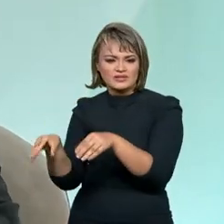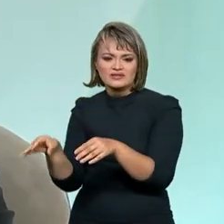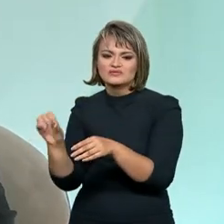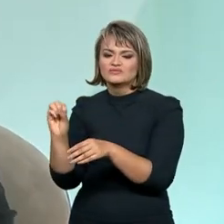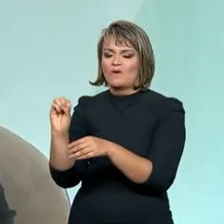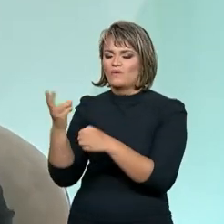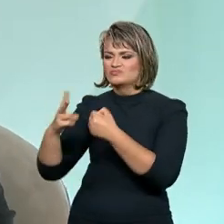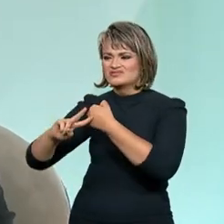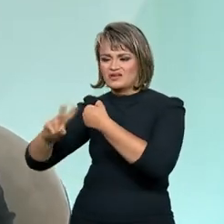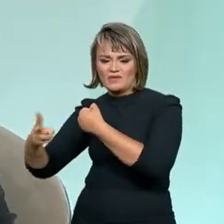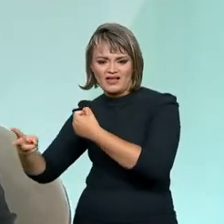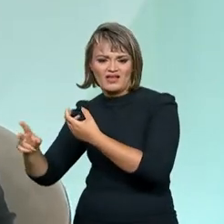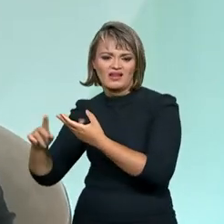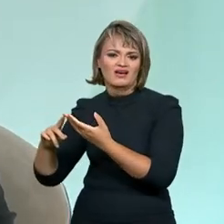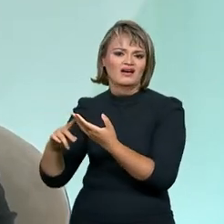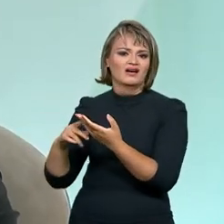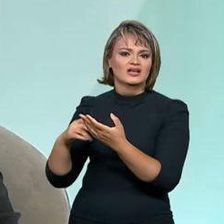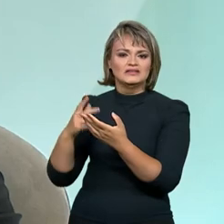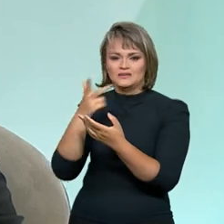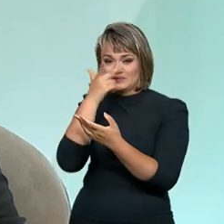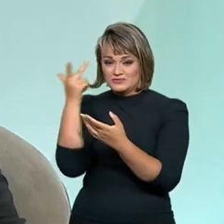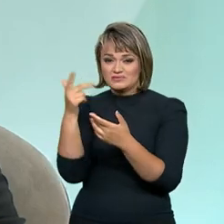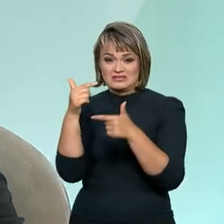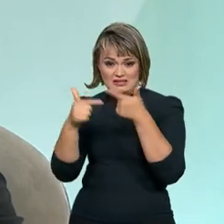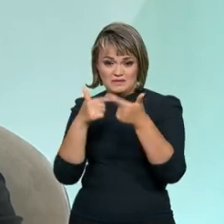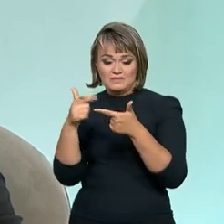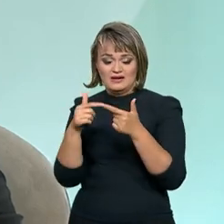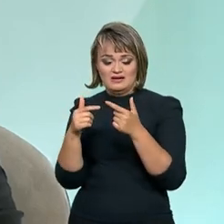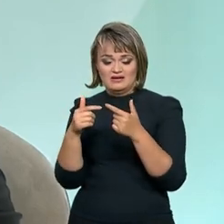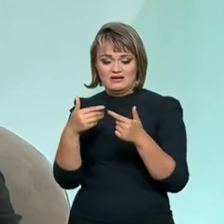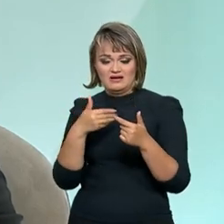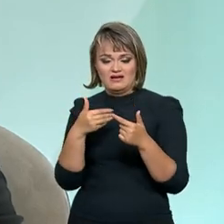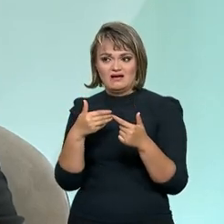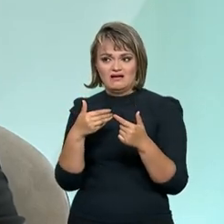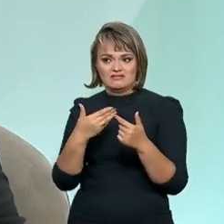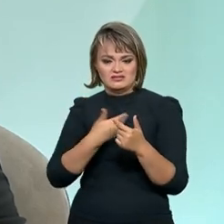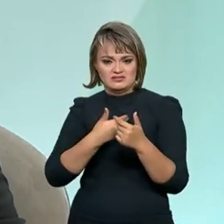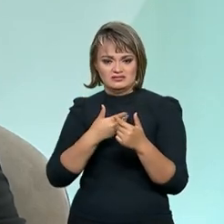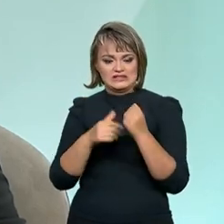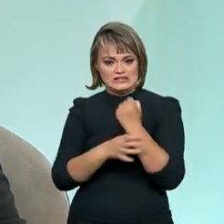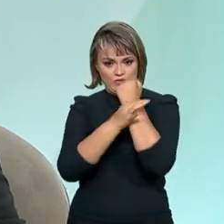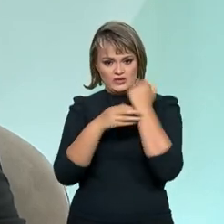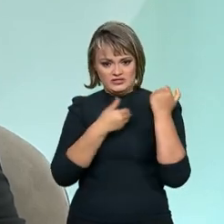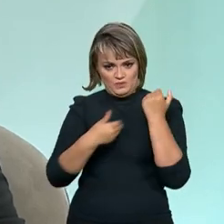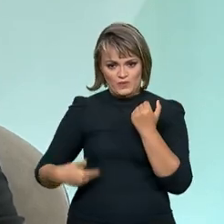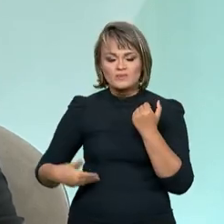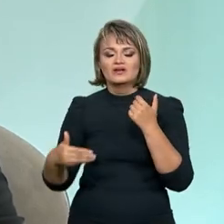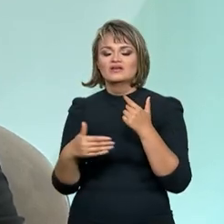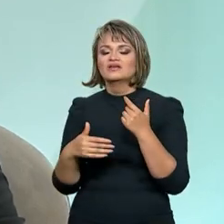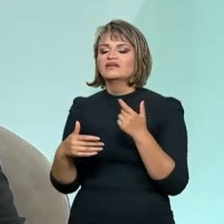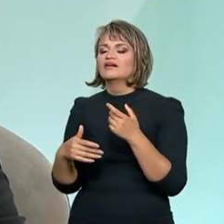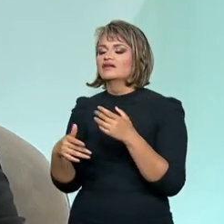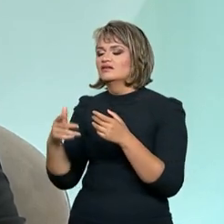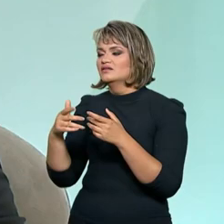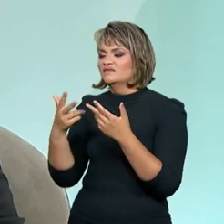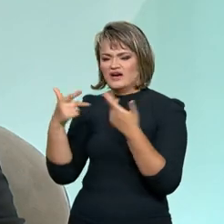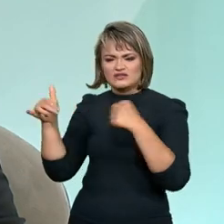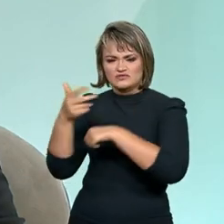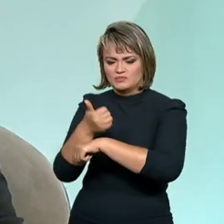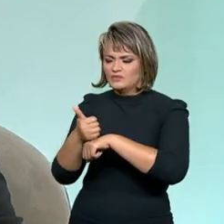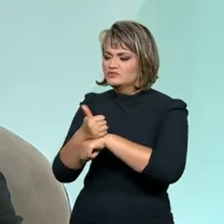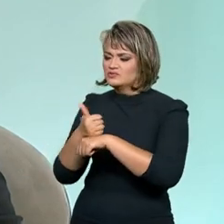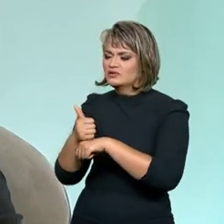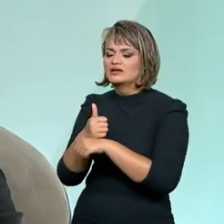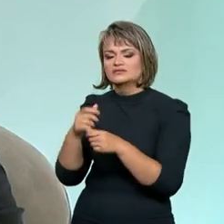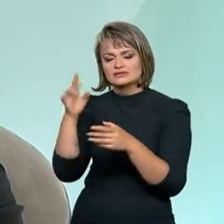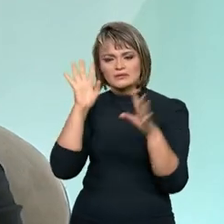ficaram com algumas sequelas. Nós temos muitos profissionais da segurança pública. Temos profissionais das áreas de proteção e defesa de